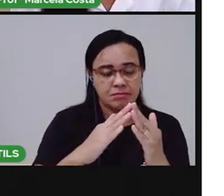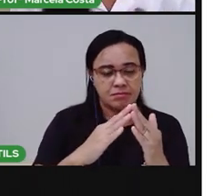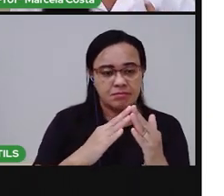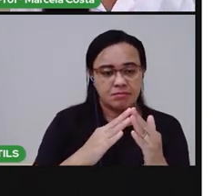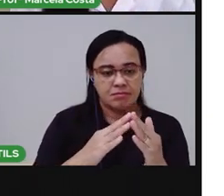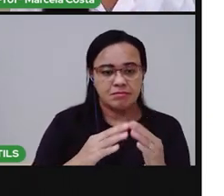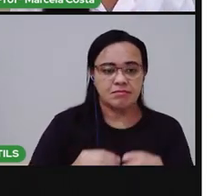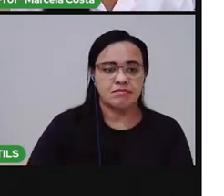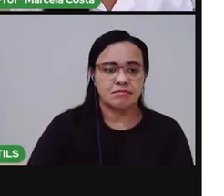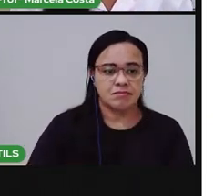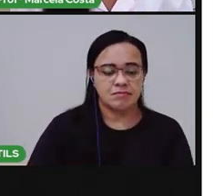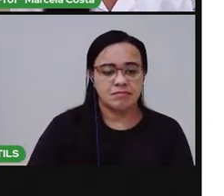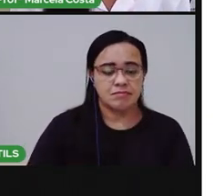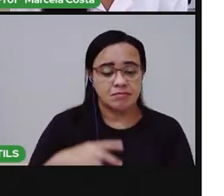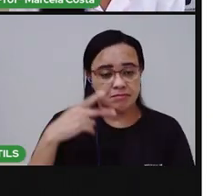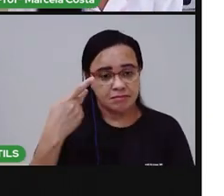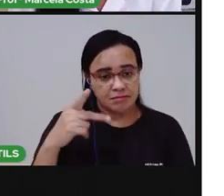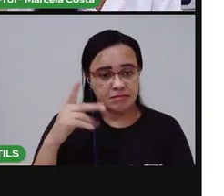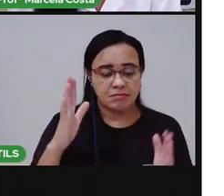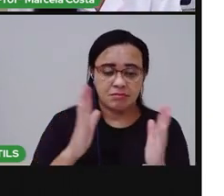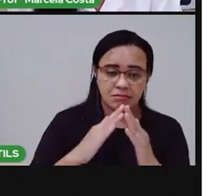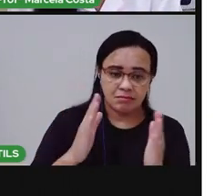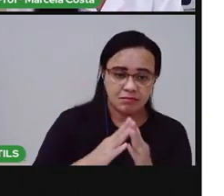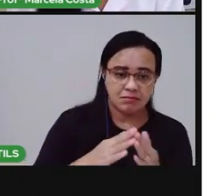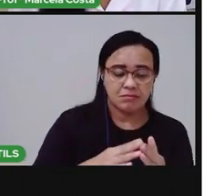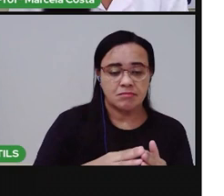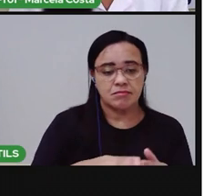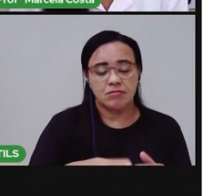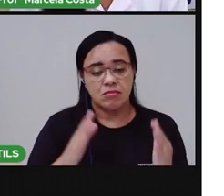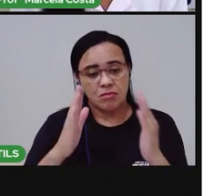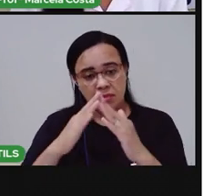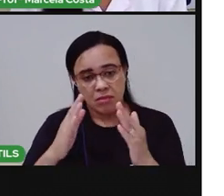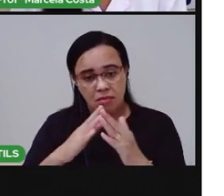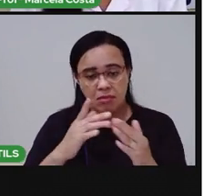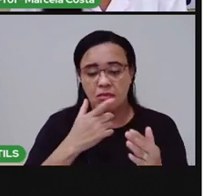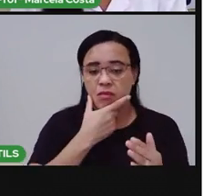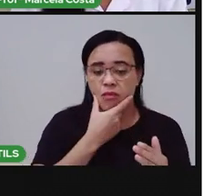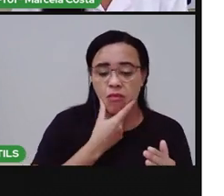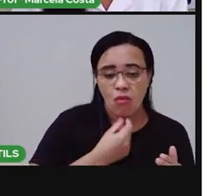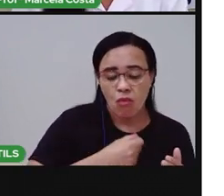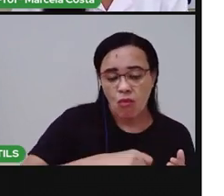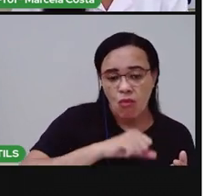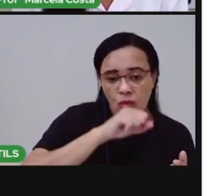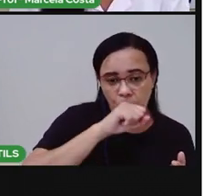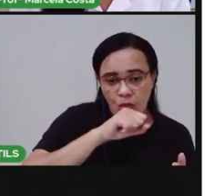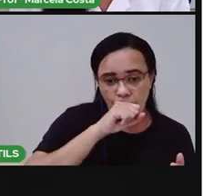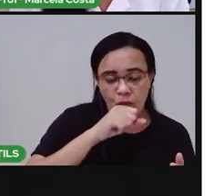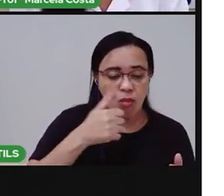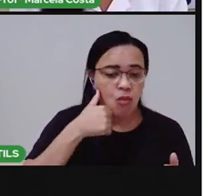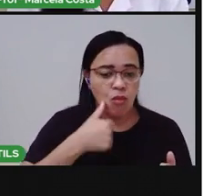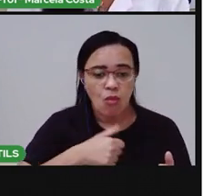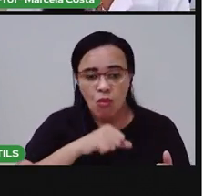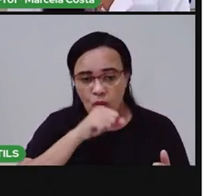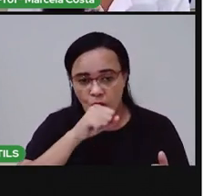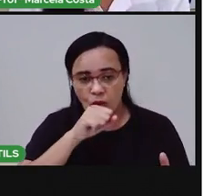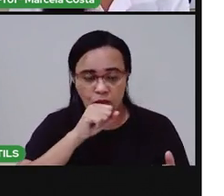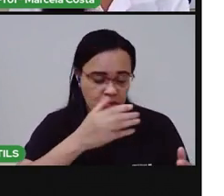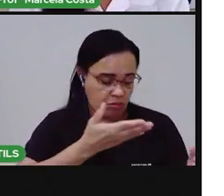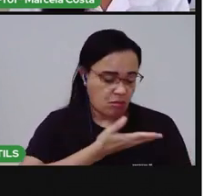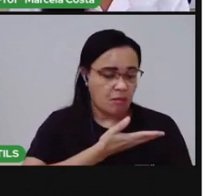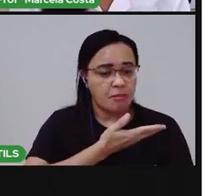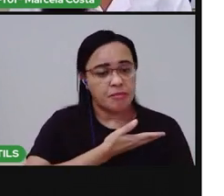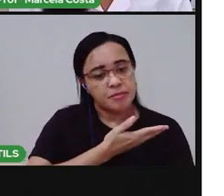a sua casa, a casa da sua avó, a casa do seu amigo. É o espaço onde a gente